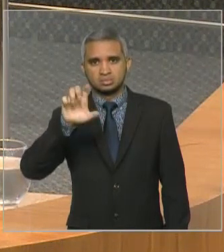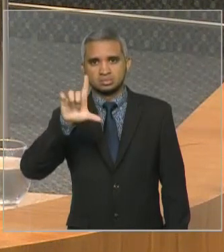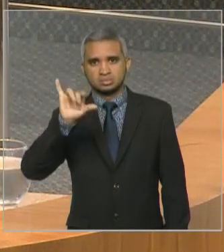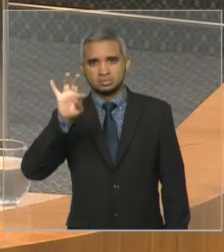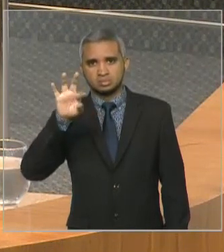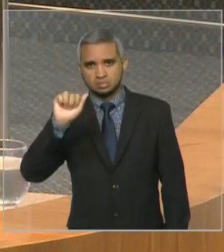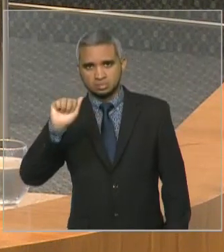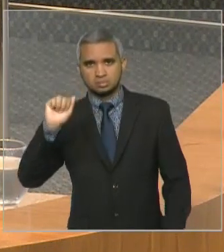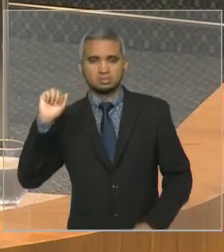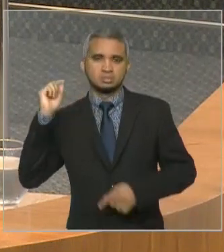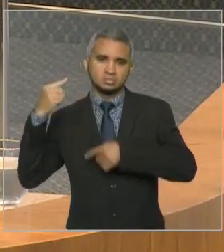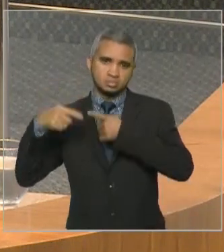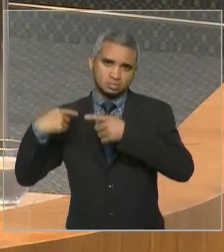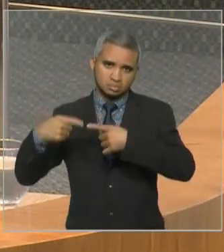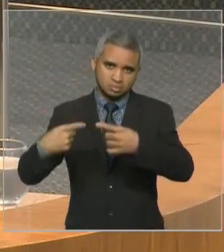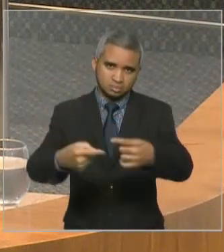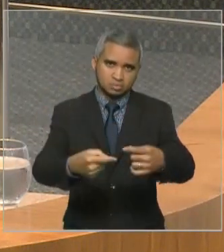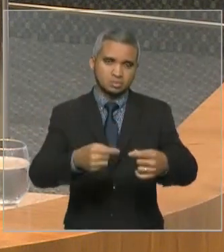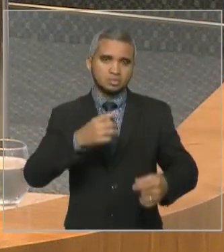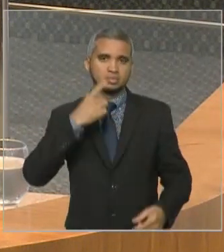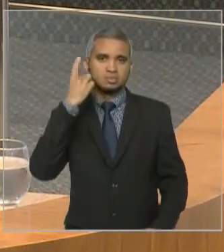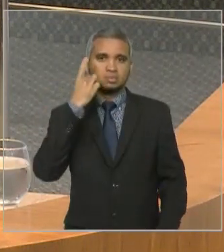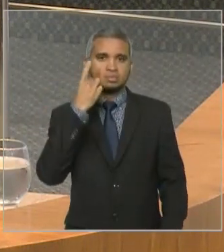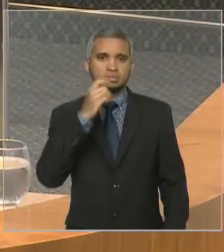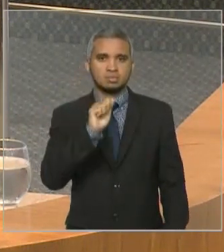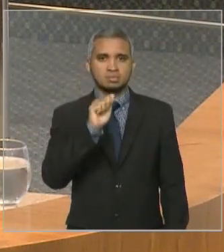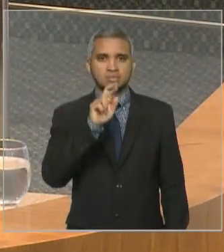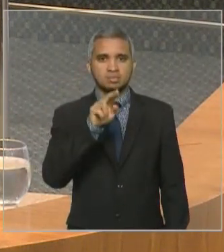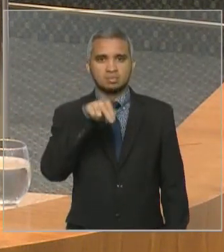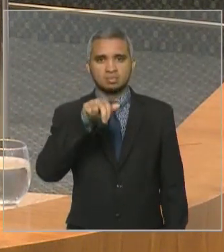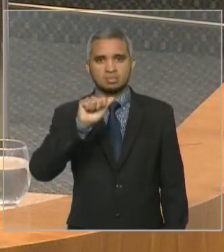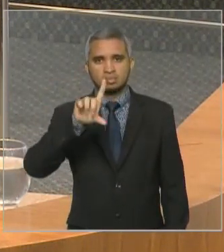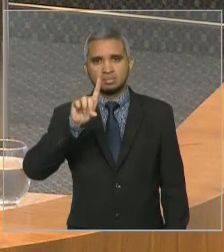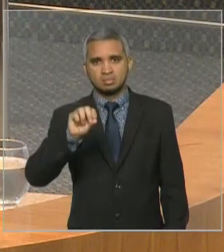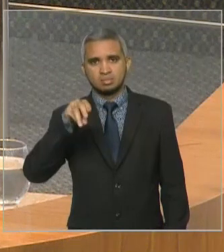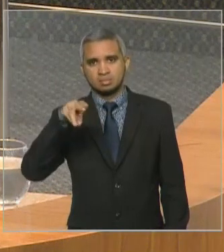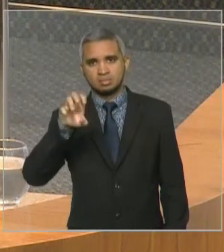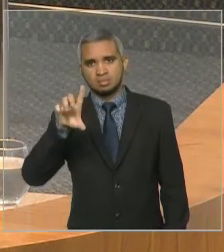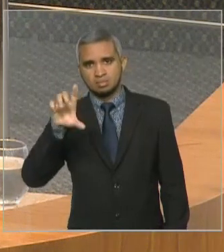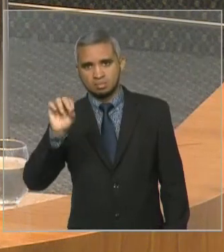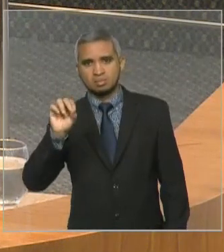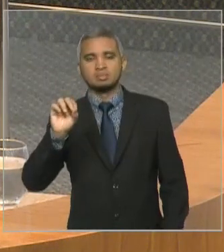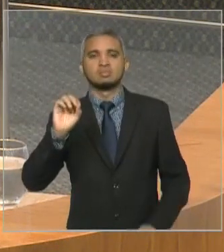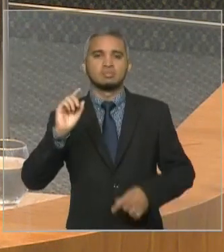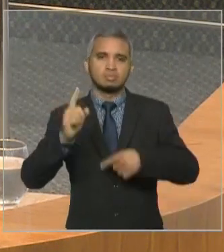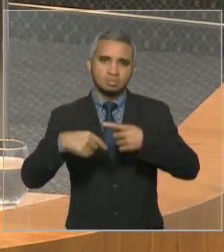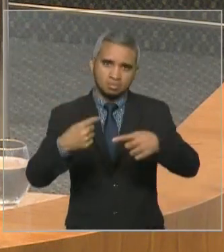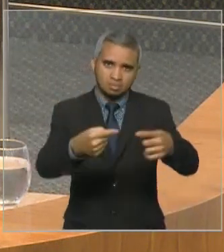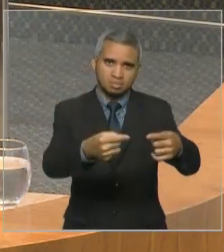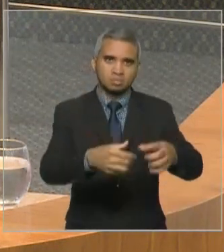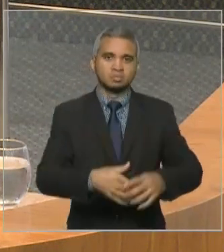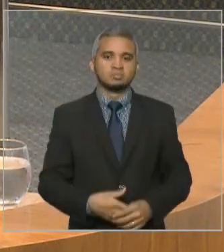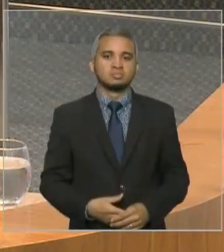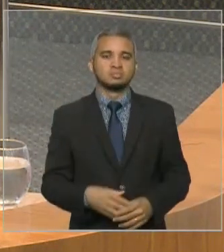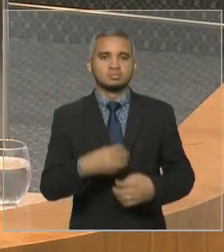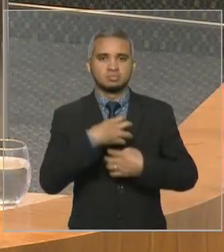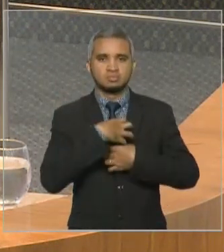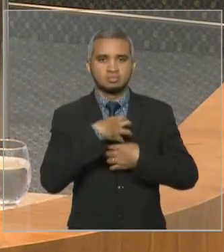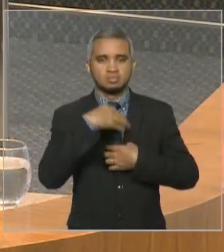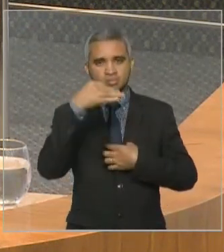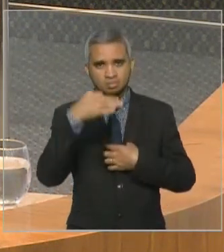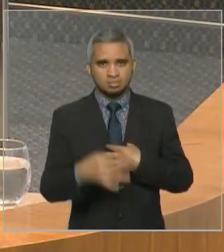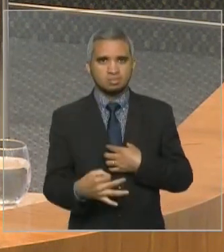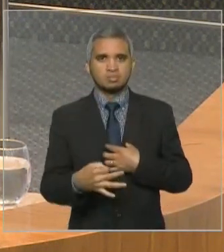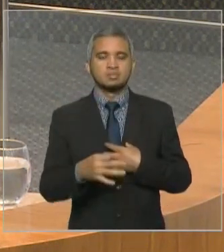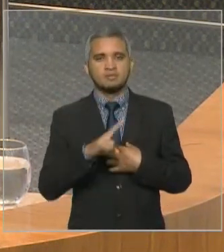muito bem continuada pelo deputado Arnaldo Melo, que agora, novamente, deputado nesta Casa. E que eu tenho certeza que só engrandece o